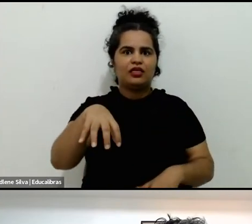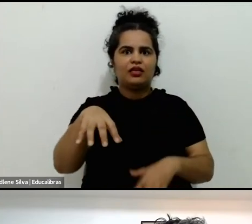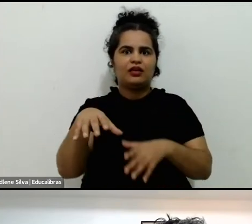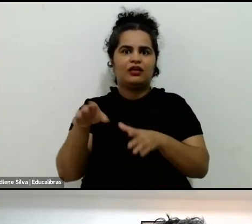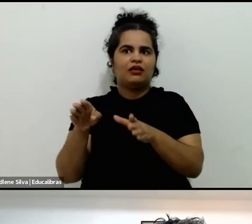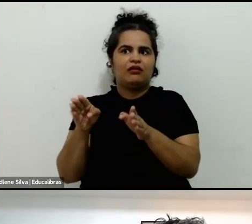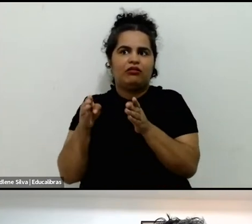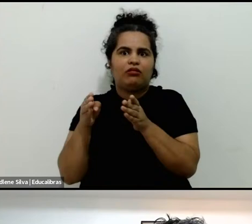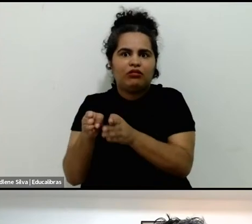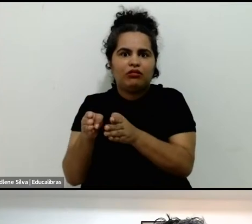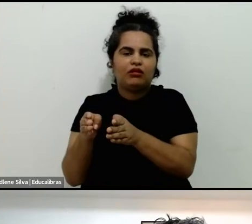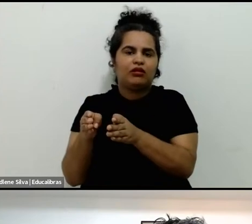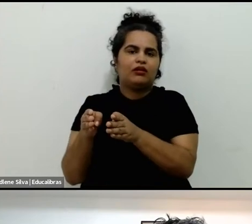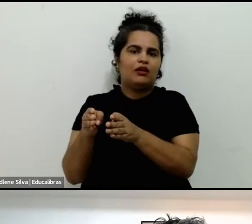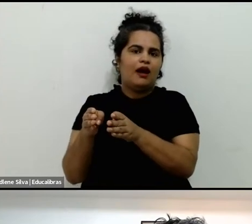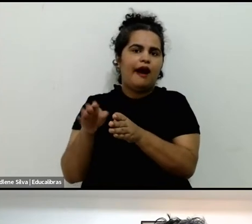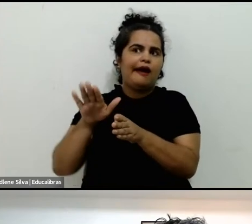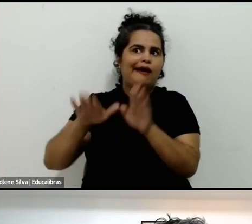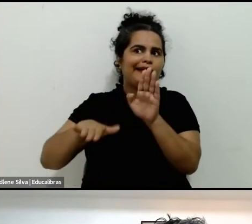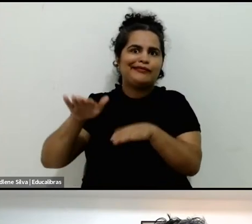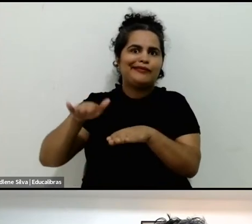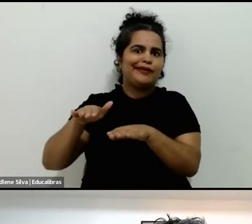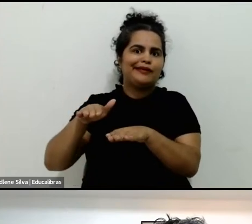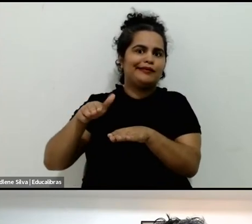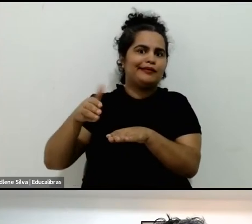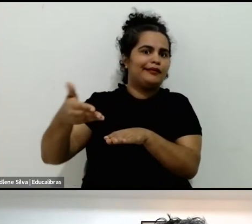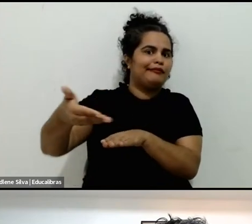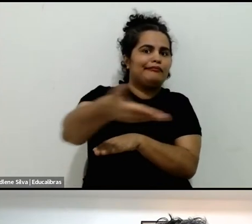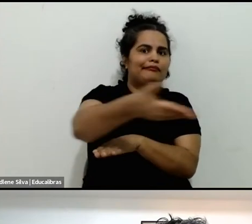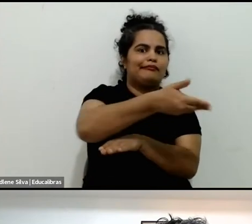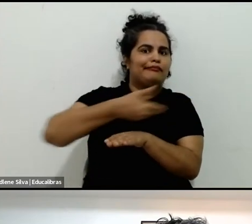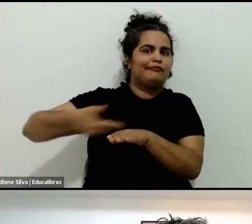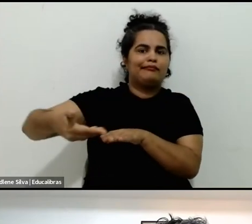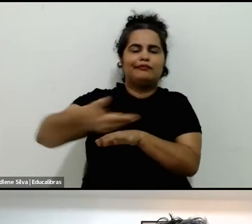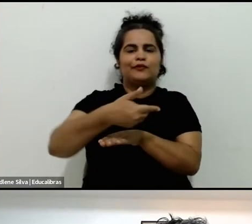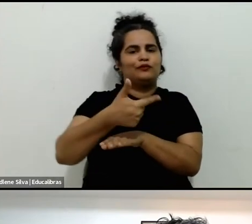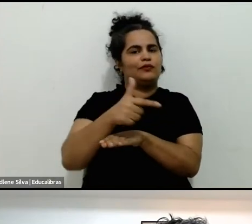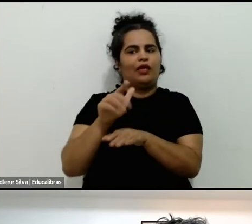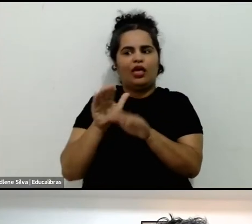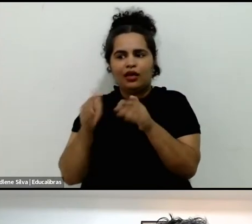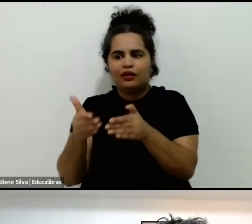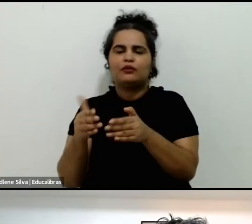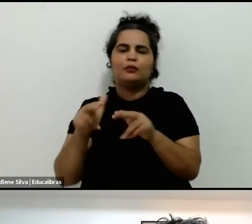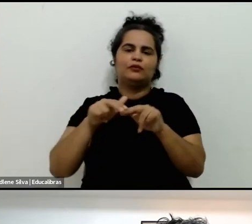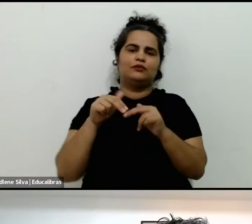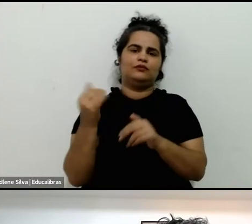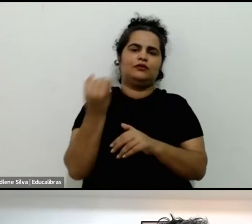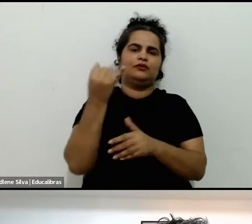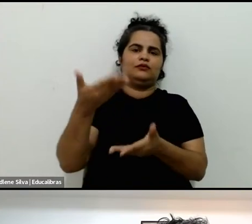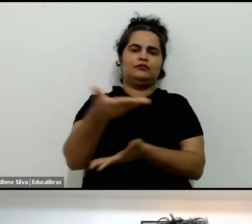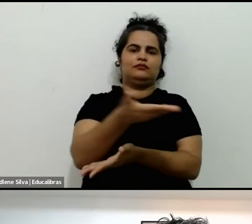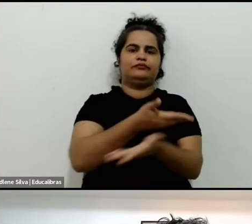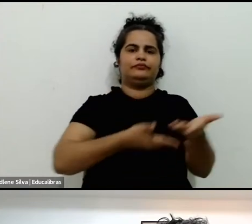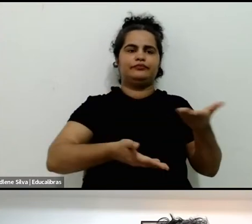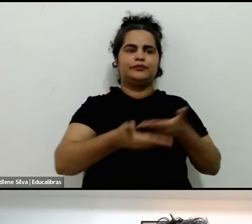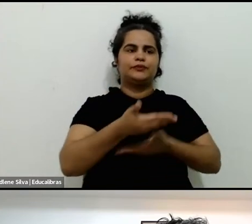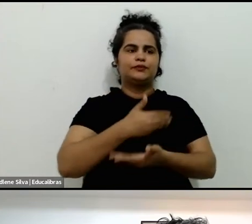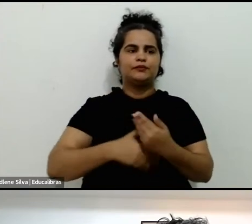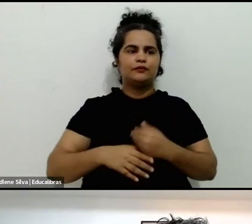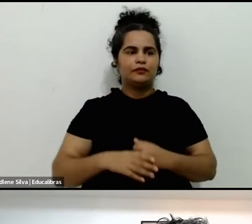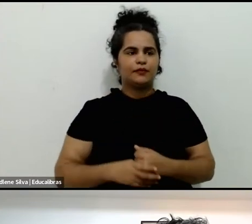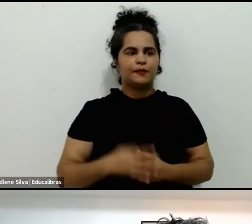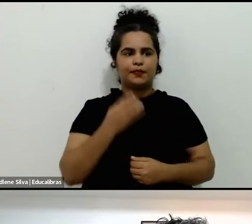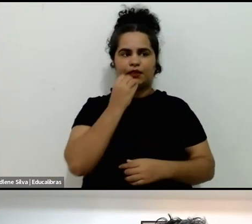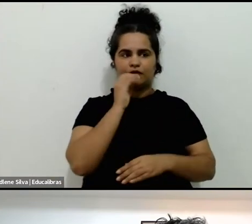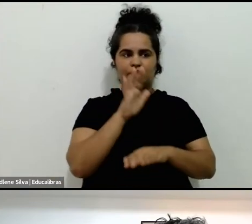entre elas. Pois não, professor Reinaldo? Boa tarde, agradecendo já